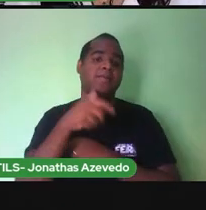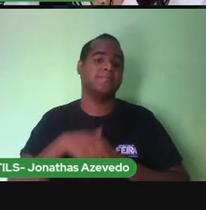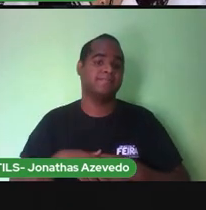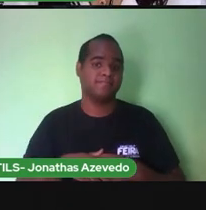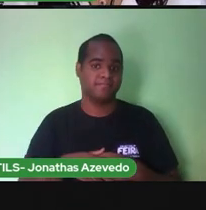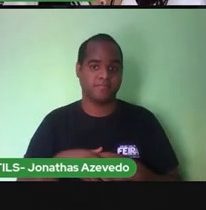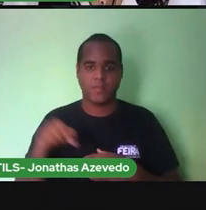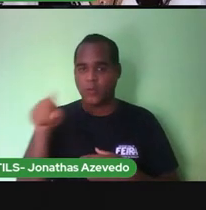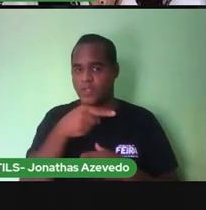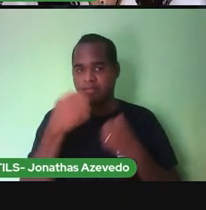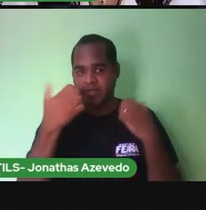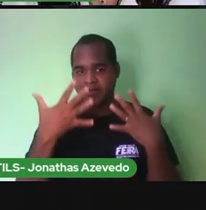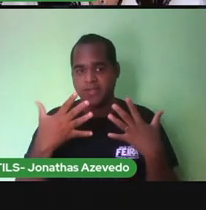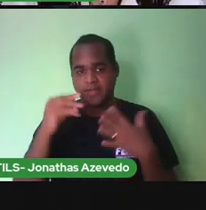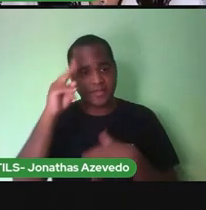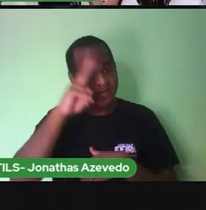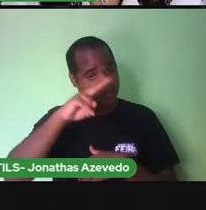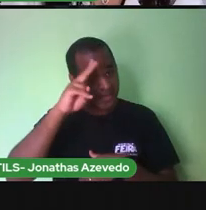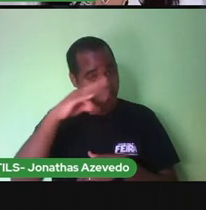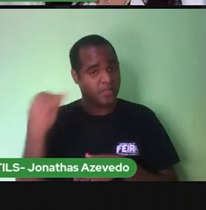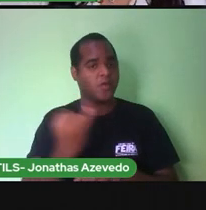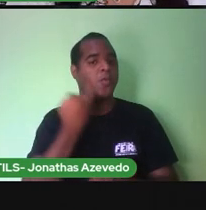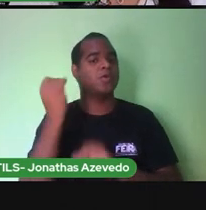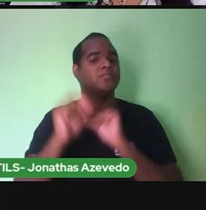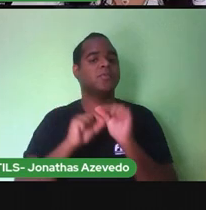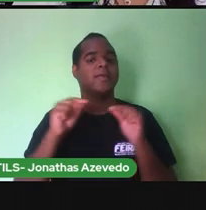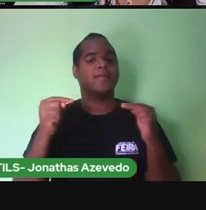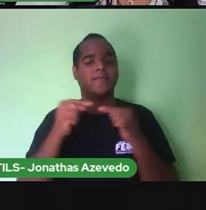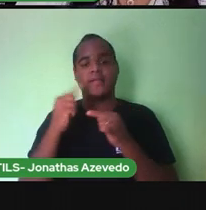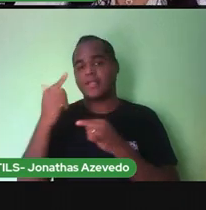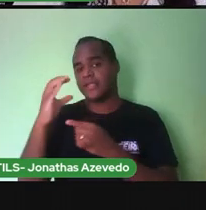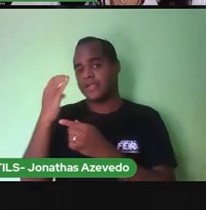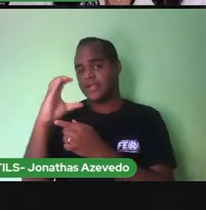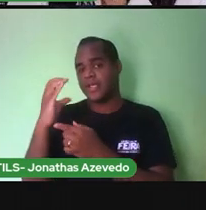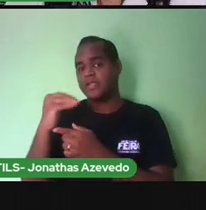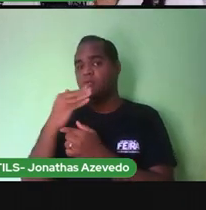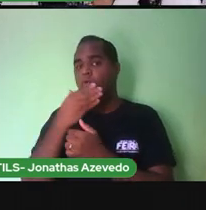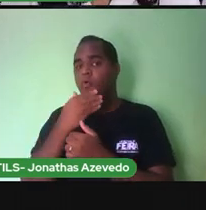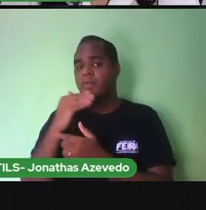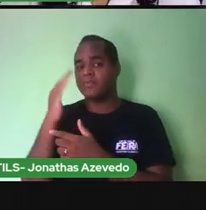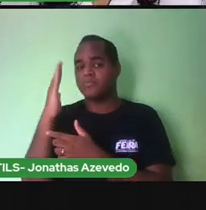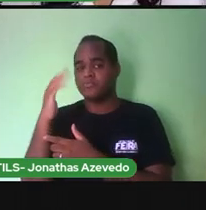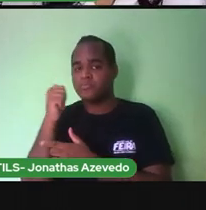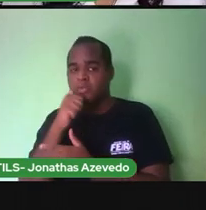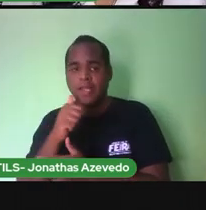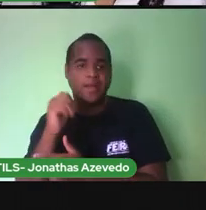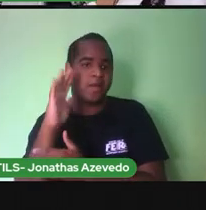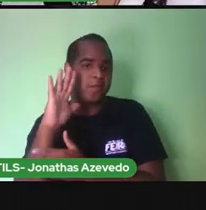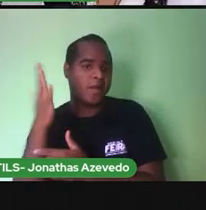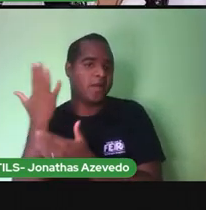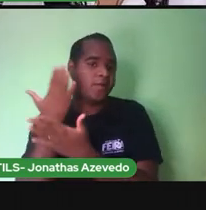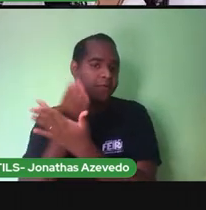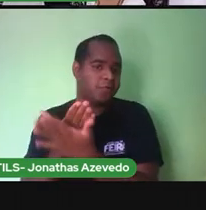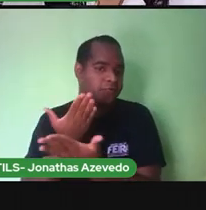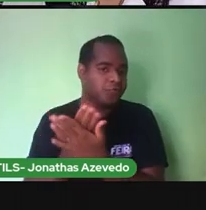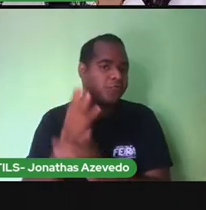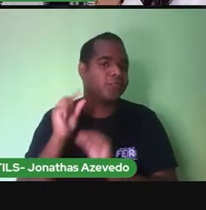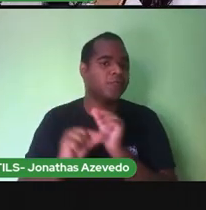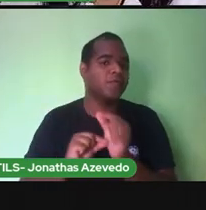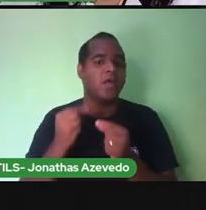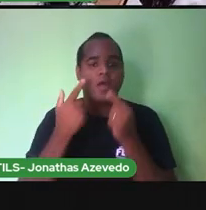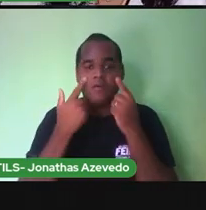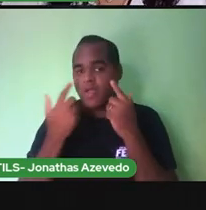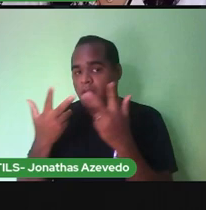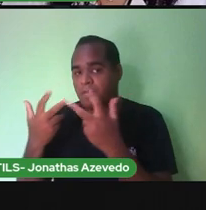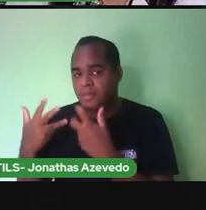recordar alguns assuntos de Ciências Humanas que nós já vimos. Mas nós vimos assim,